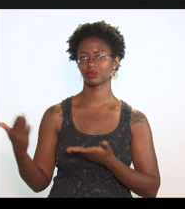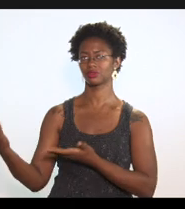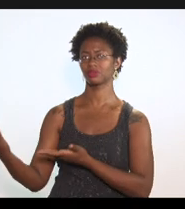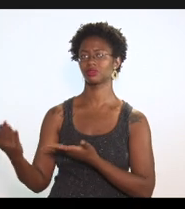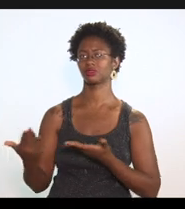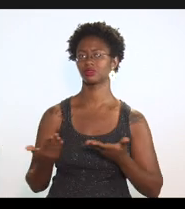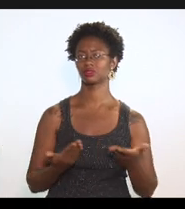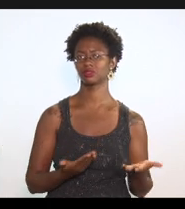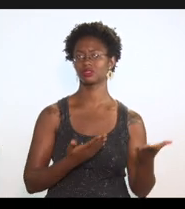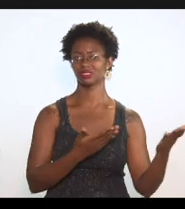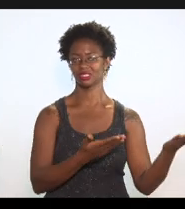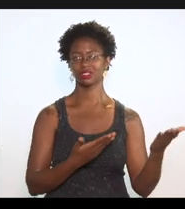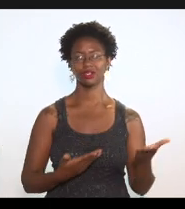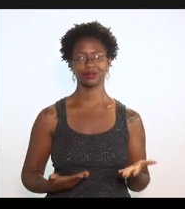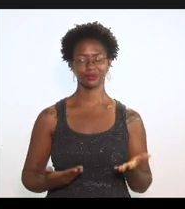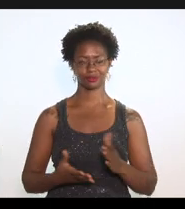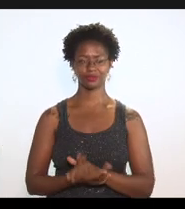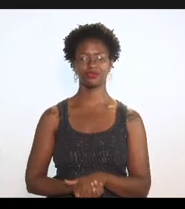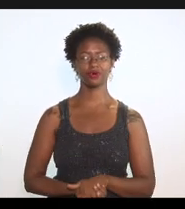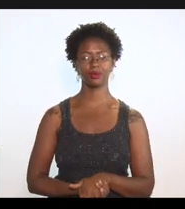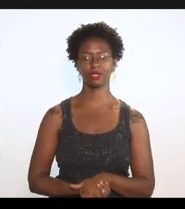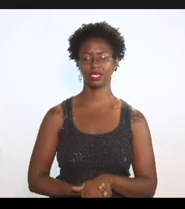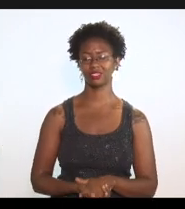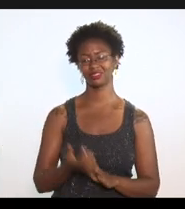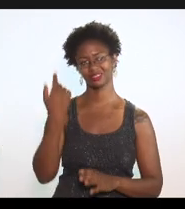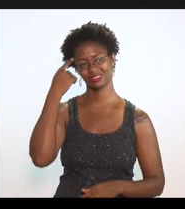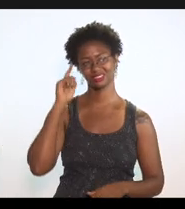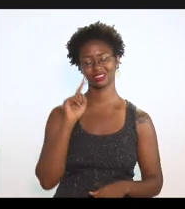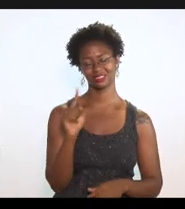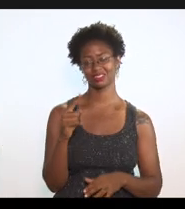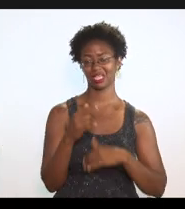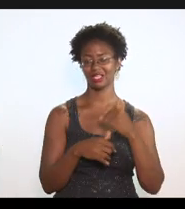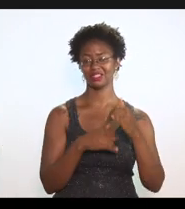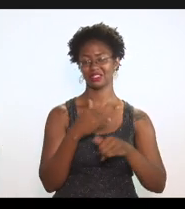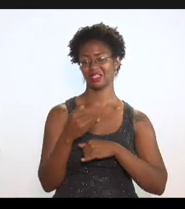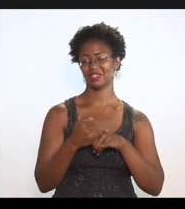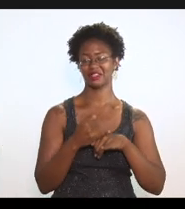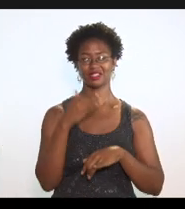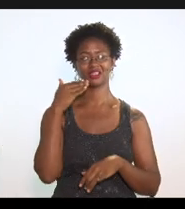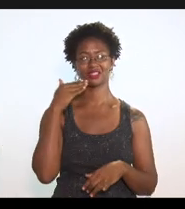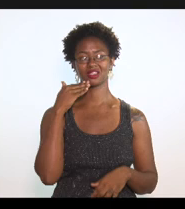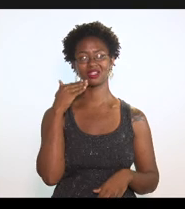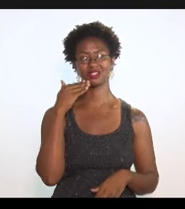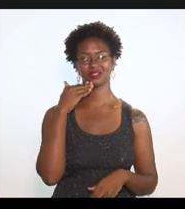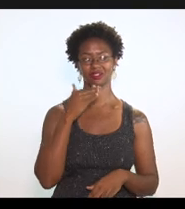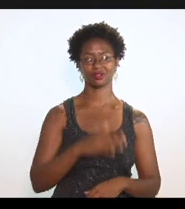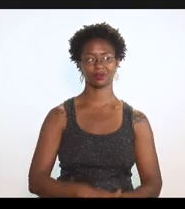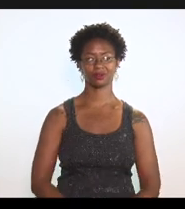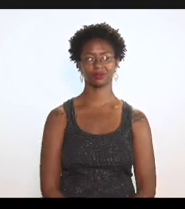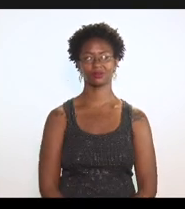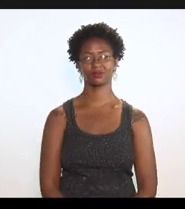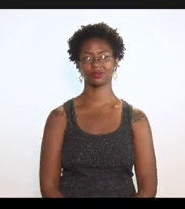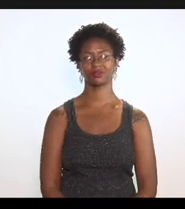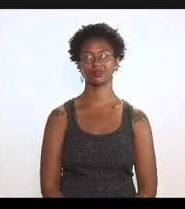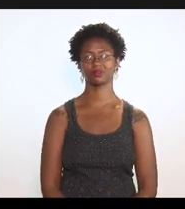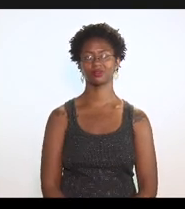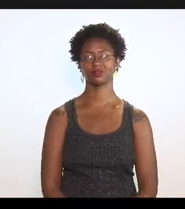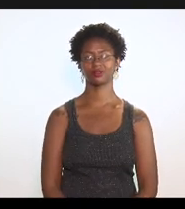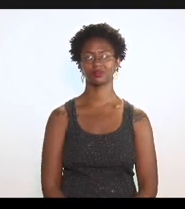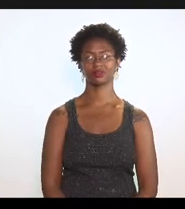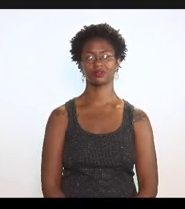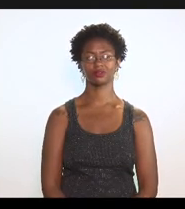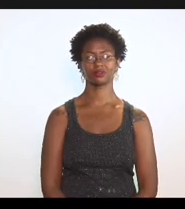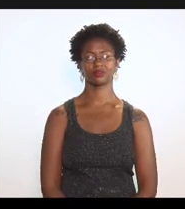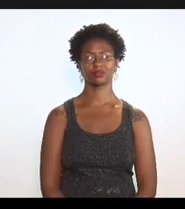desculpa eu estou andando com notebook mas é por causa da internet estamos numa situação difícil aqui hoje de internet na